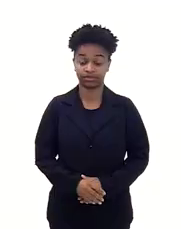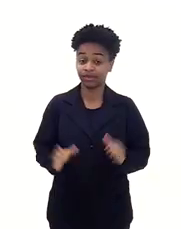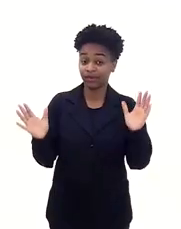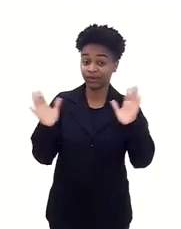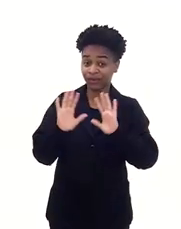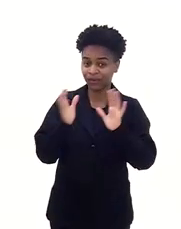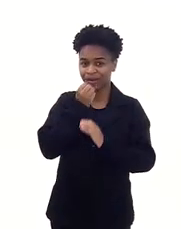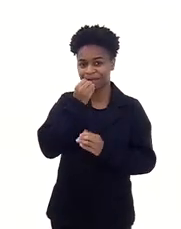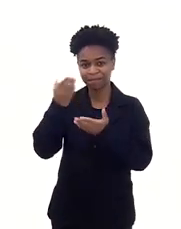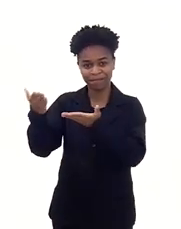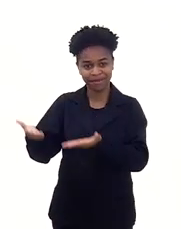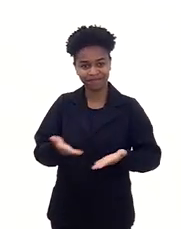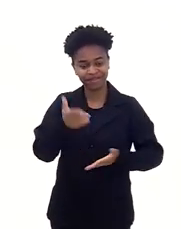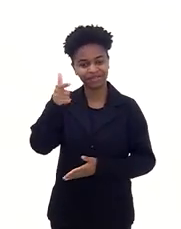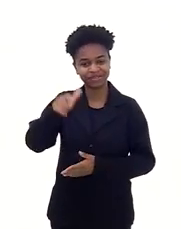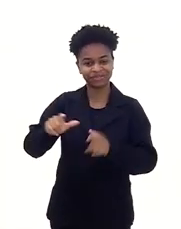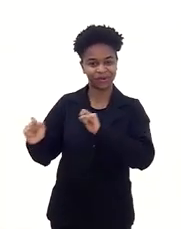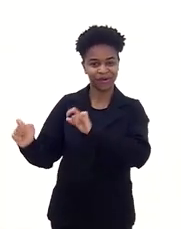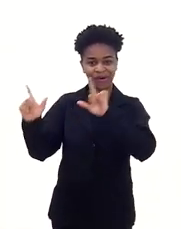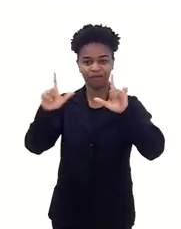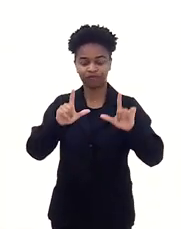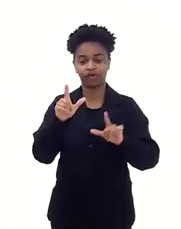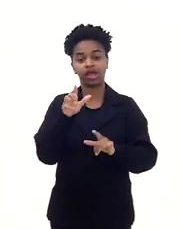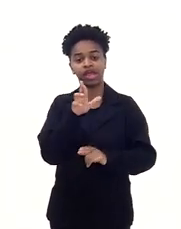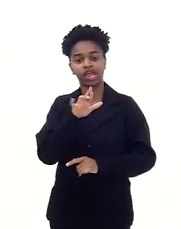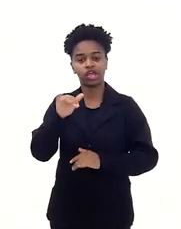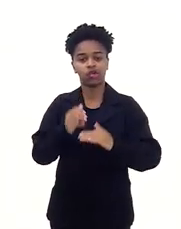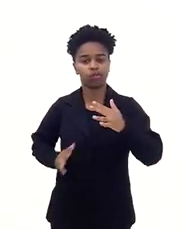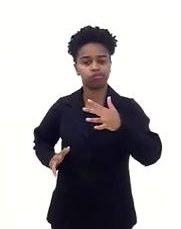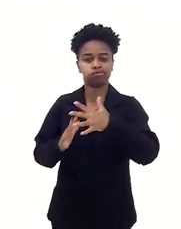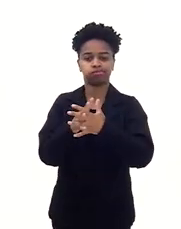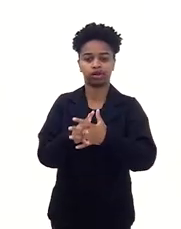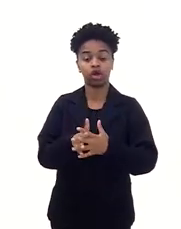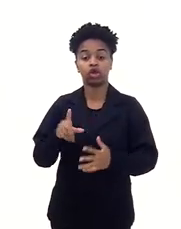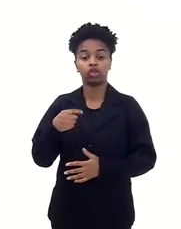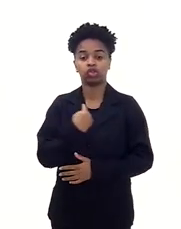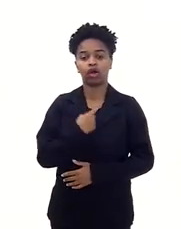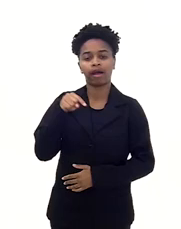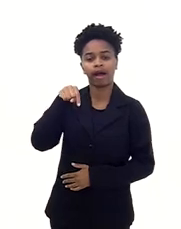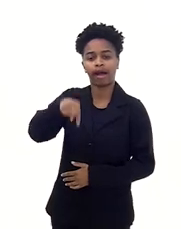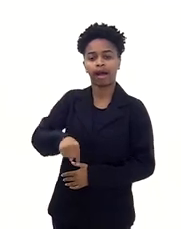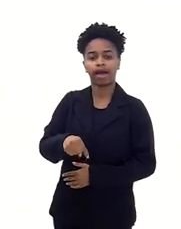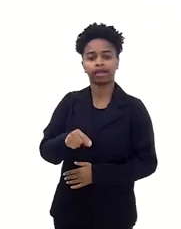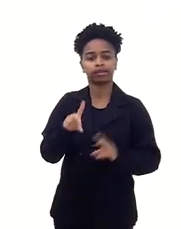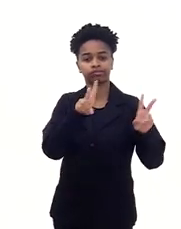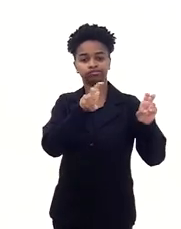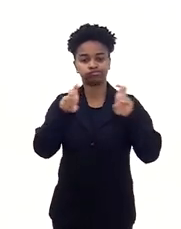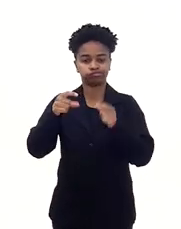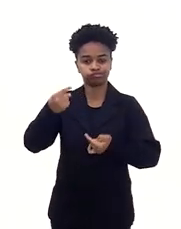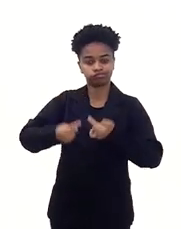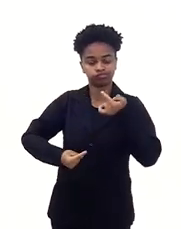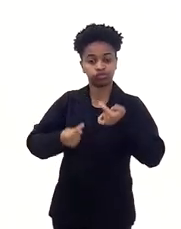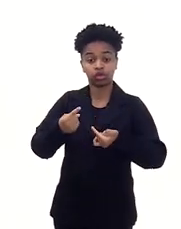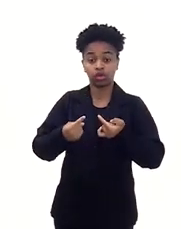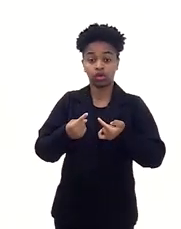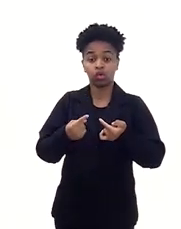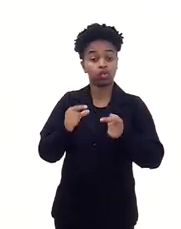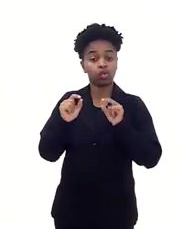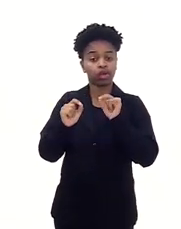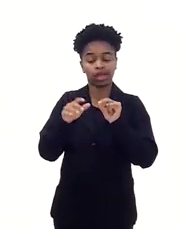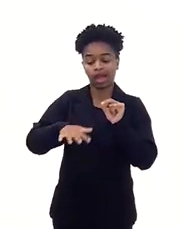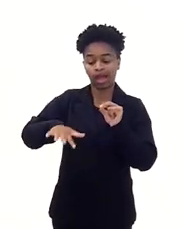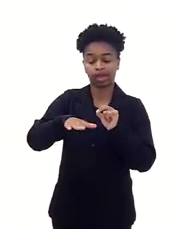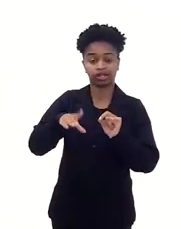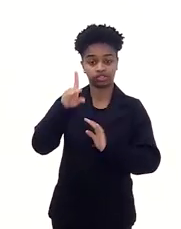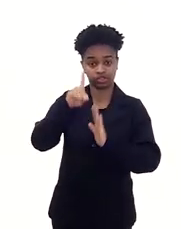Olá, sejam bem-vindos a mais um programa Rios Sem Fronteiras. Aqui estamos trazendo mais um tema relacionado